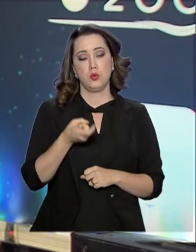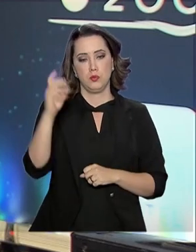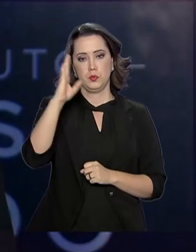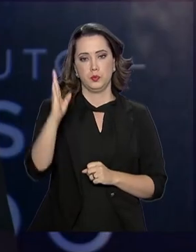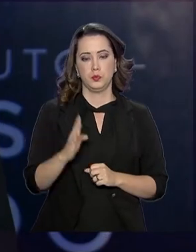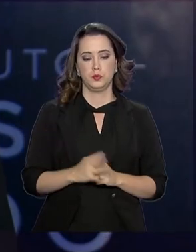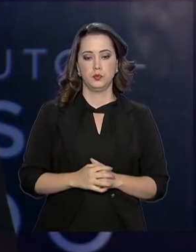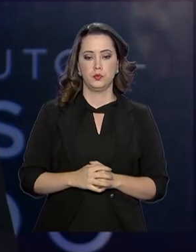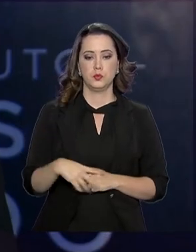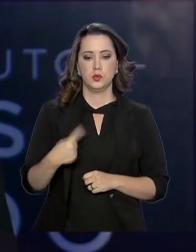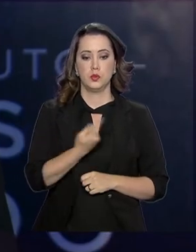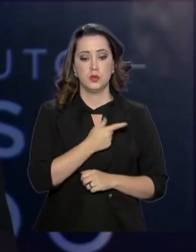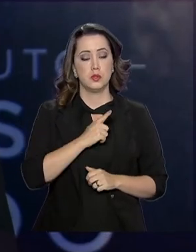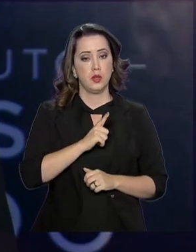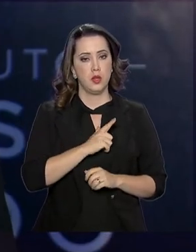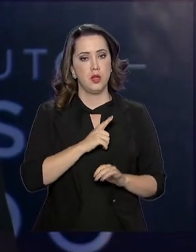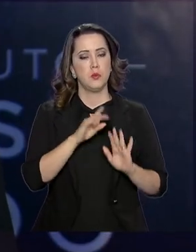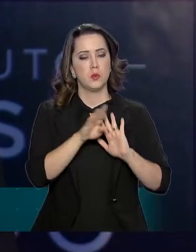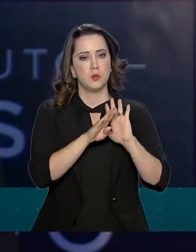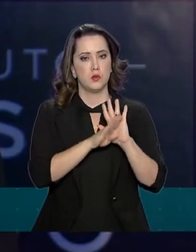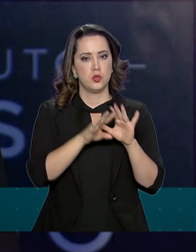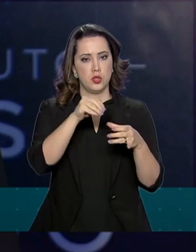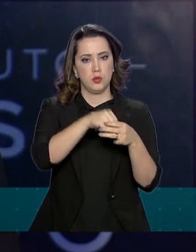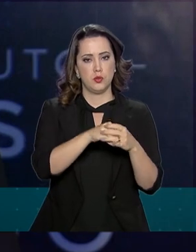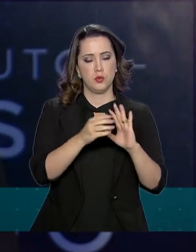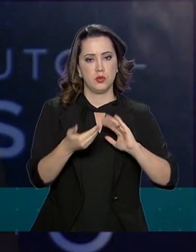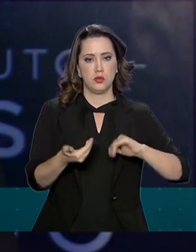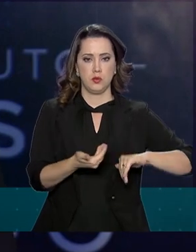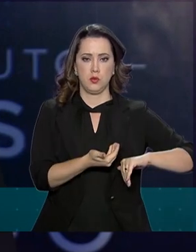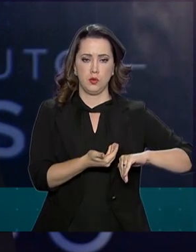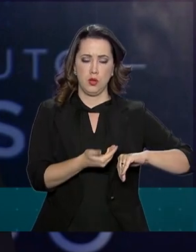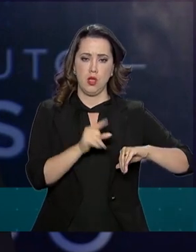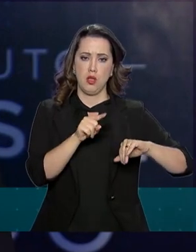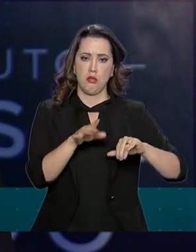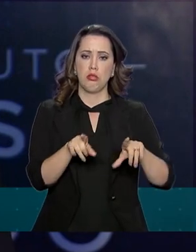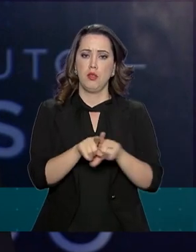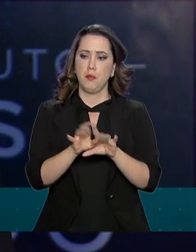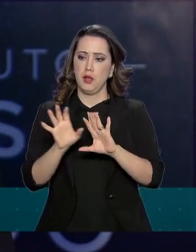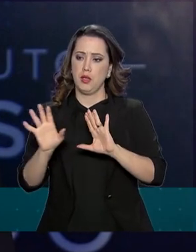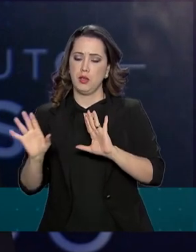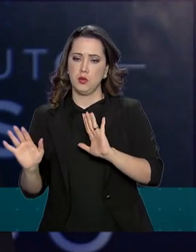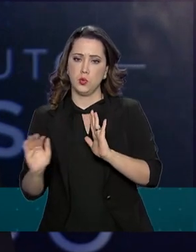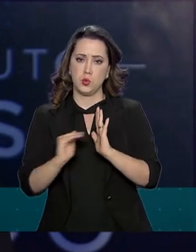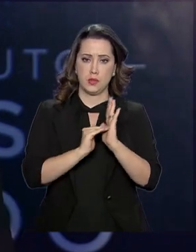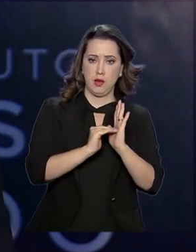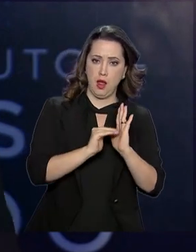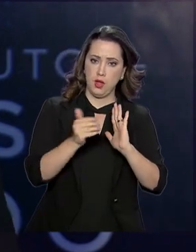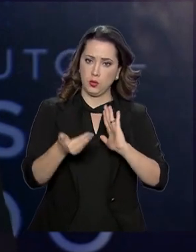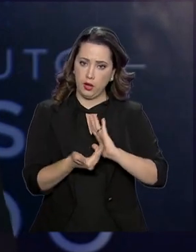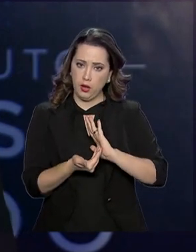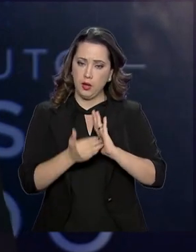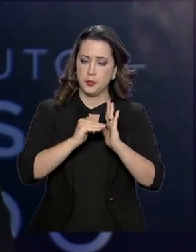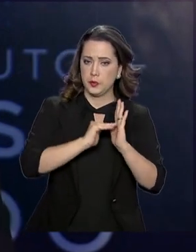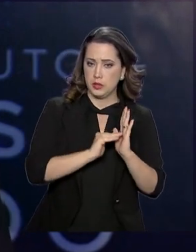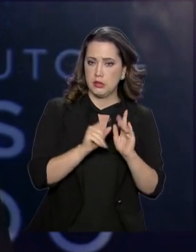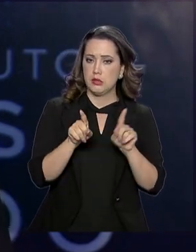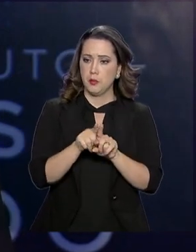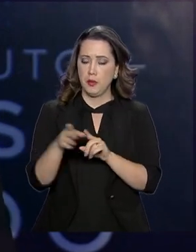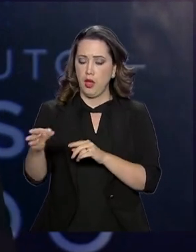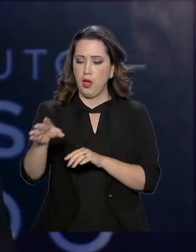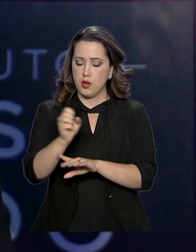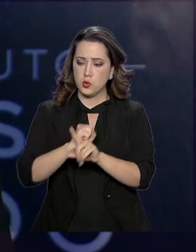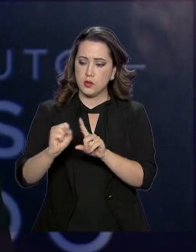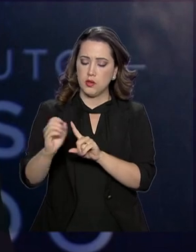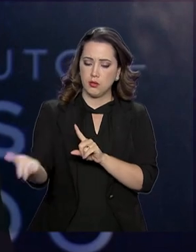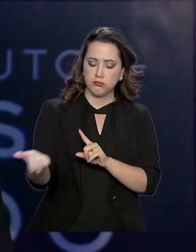brasileiro. Nós temos um projeto dentro da Câmara, nós temos um projeto no Senado e temos o projeto do governo e tem aquilo que está vindo da sociedade